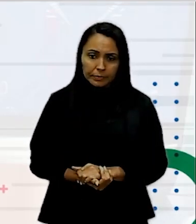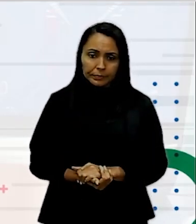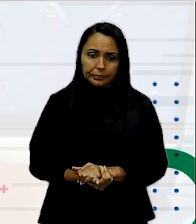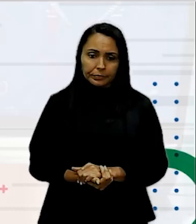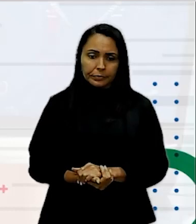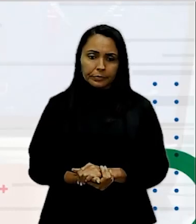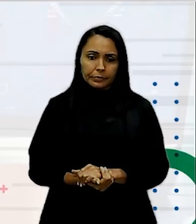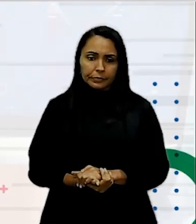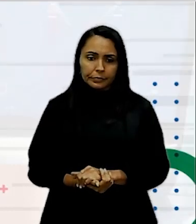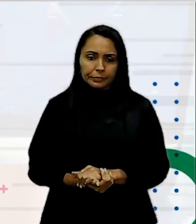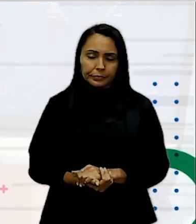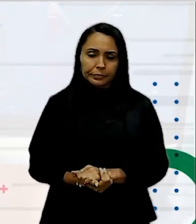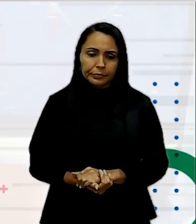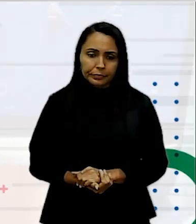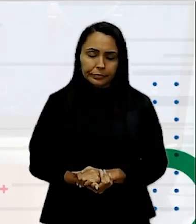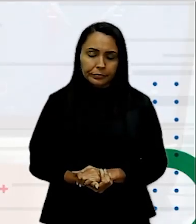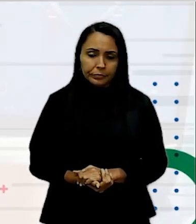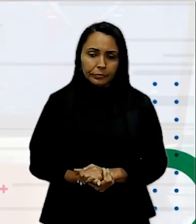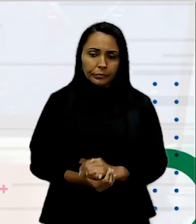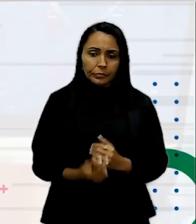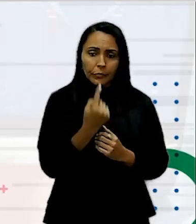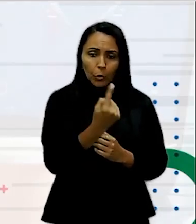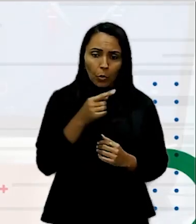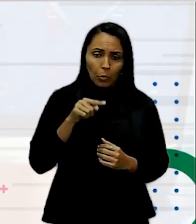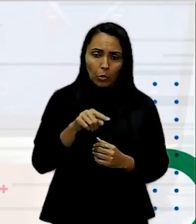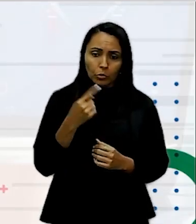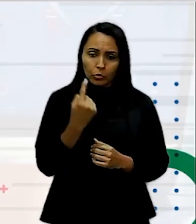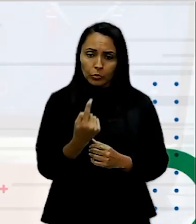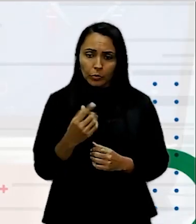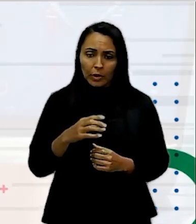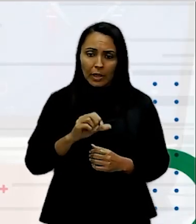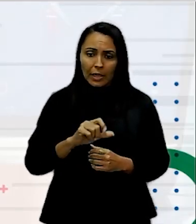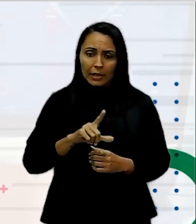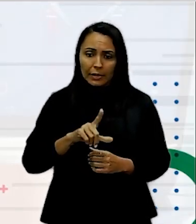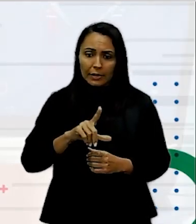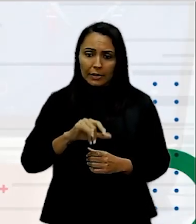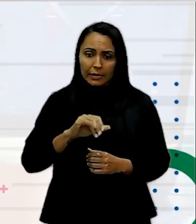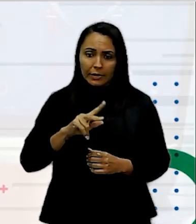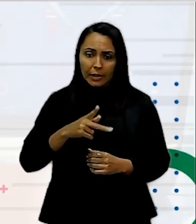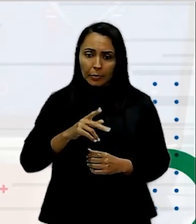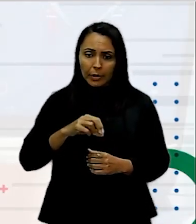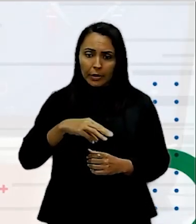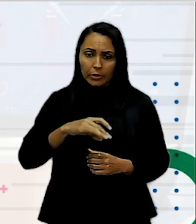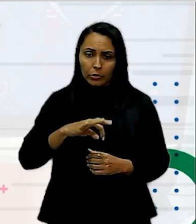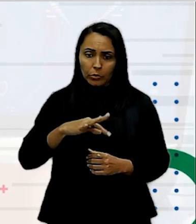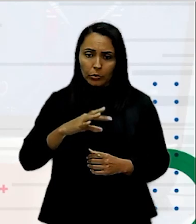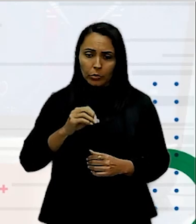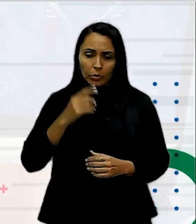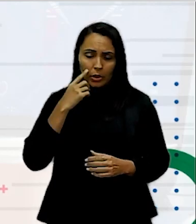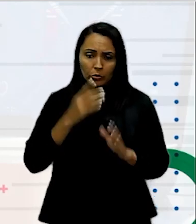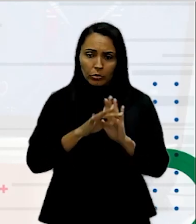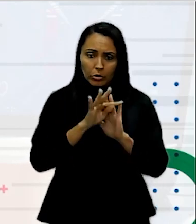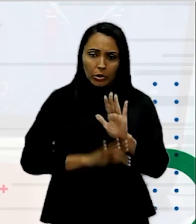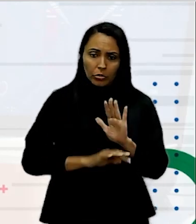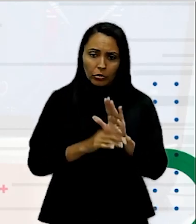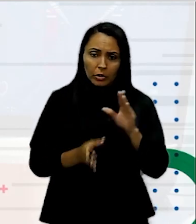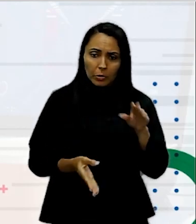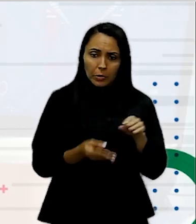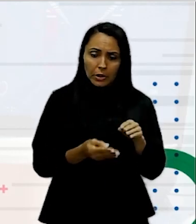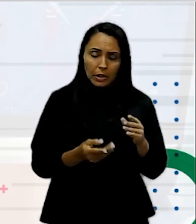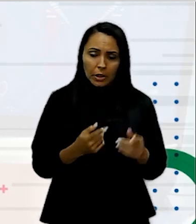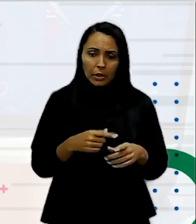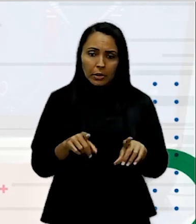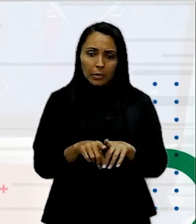vamos lá, alinhamento O alinhamento de textos é uma parte pequena, mas significativa da interface